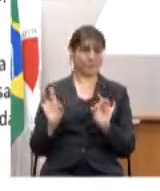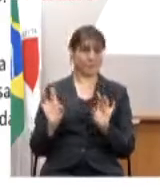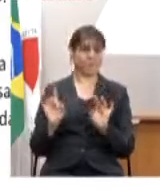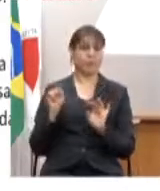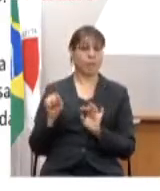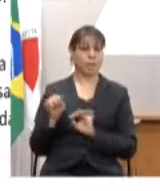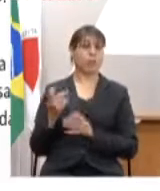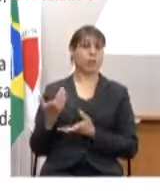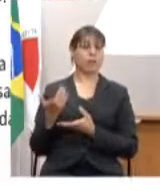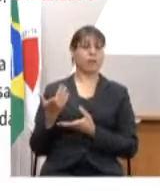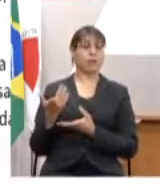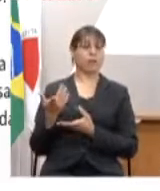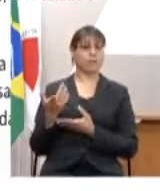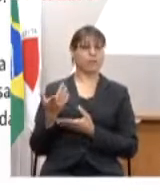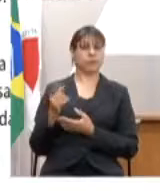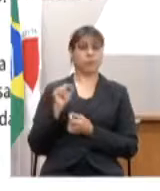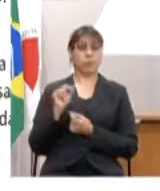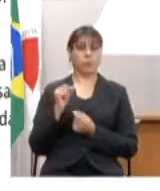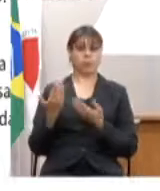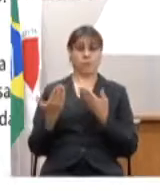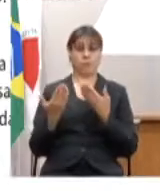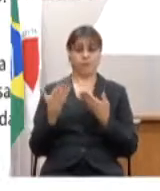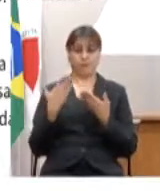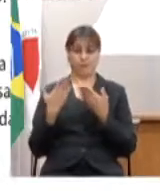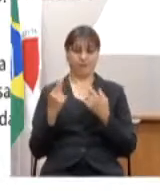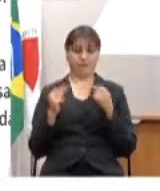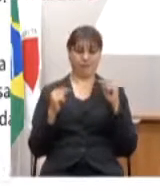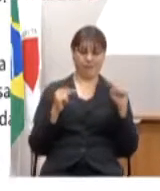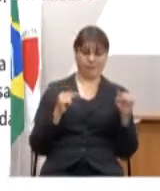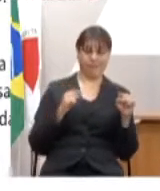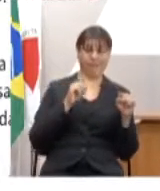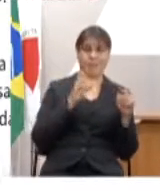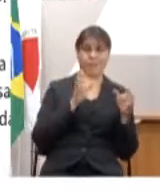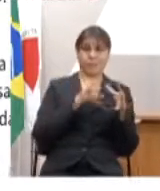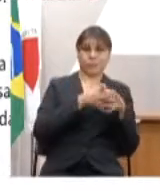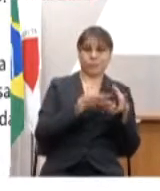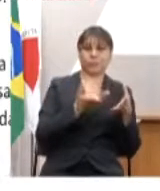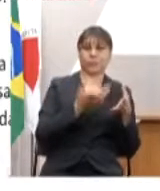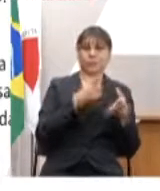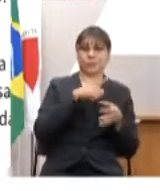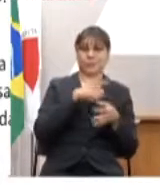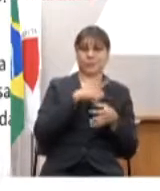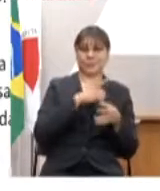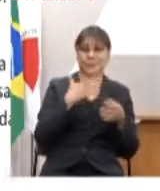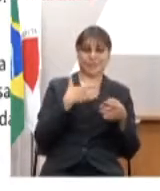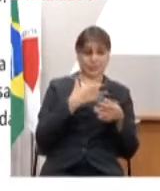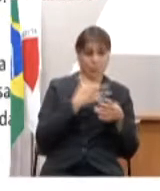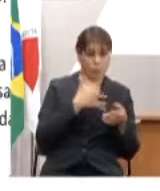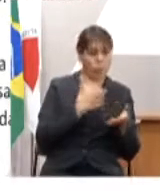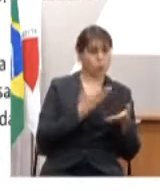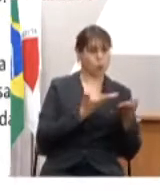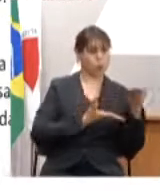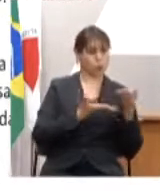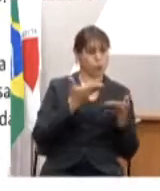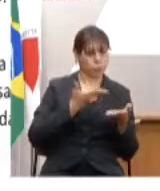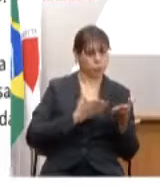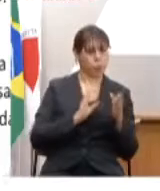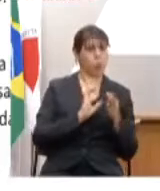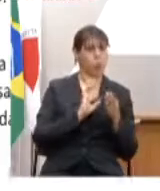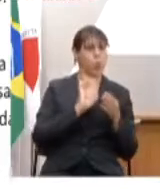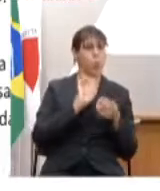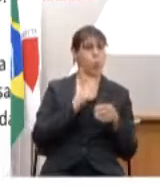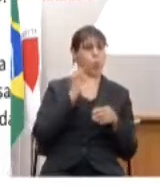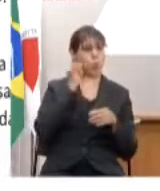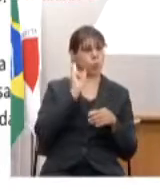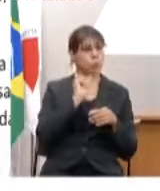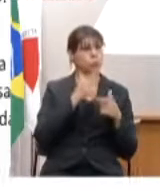faz a ligação entre as instâncias eminentemente vinculadas à saúde ao controle da Covid a visão